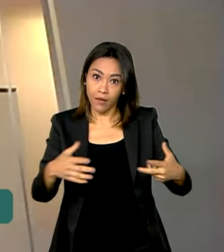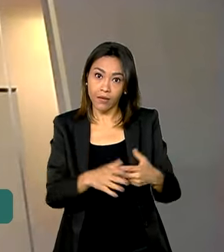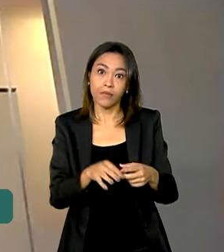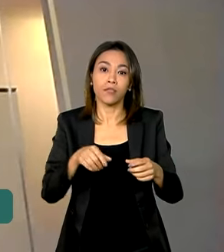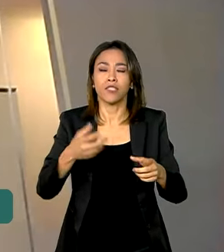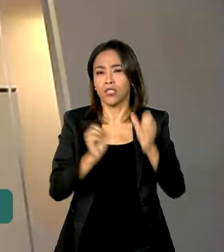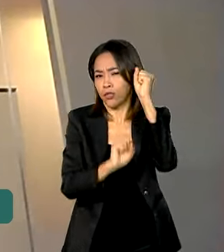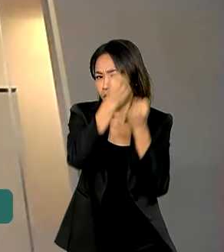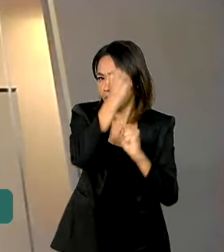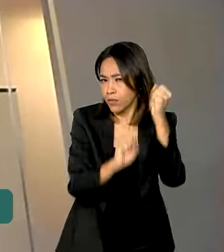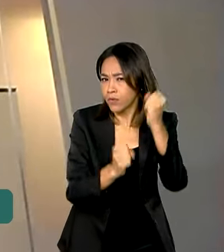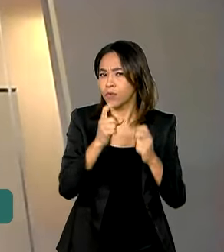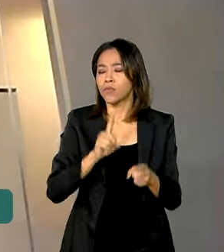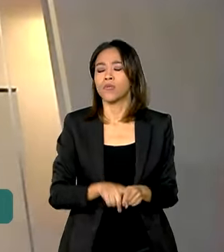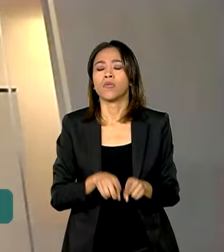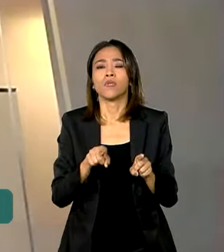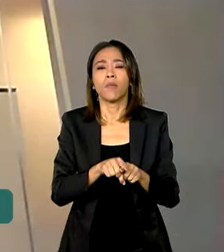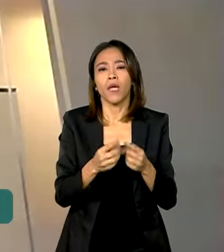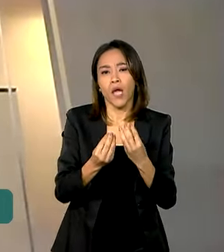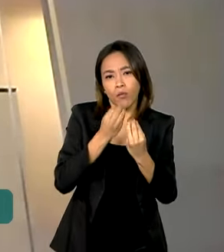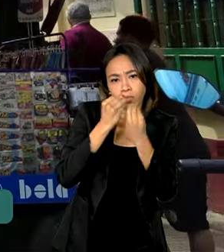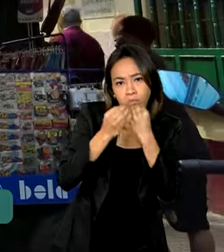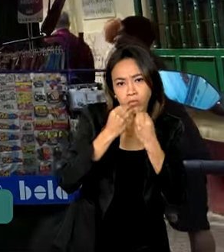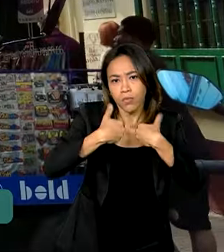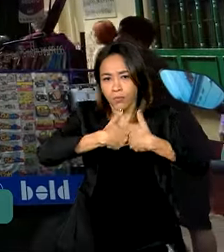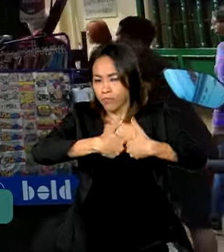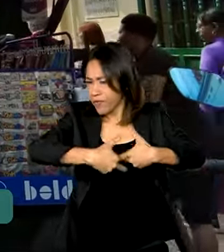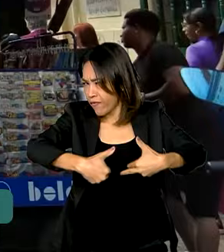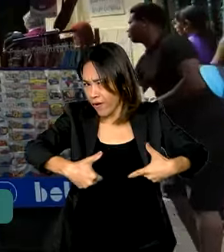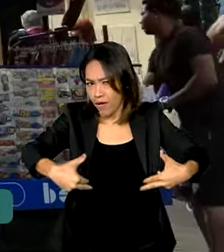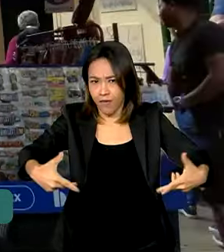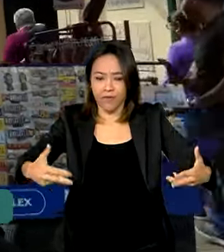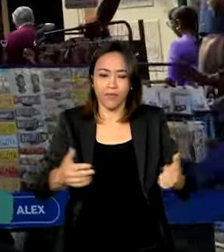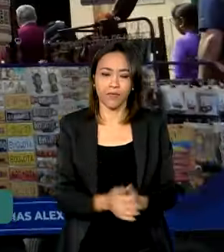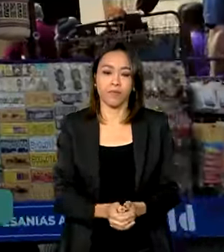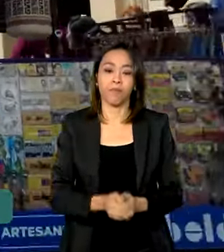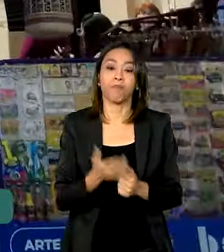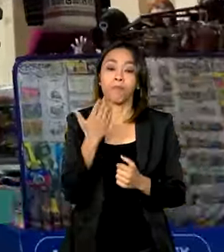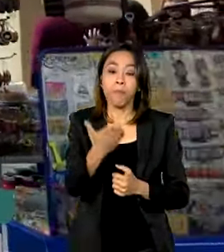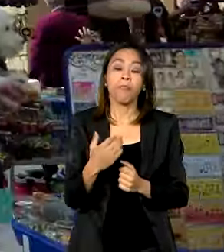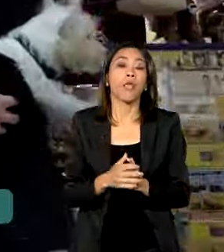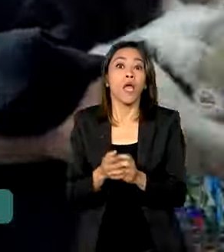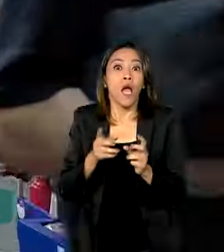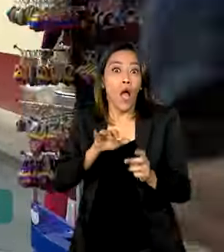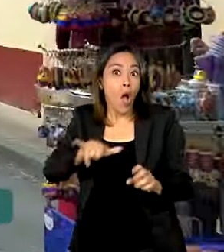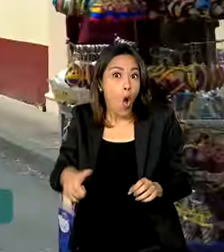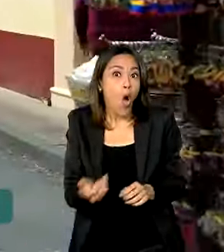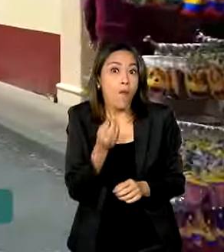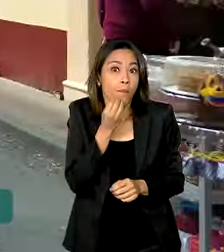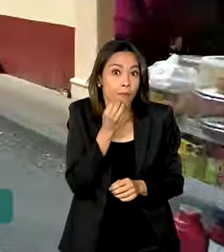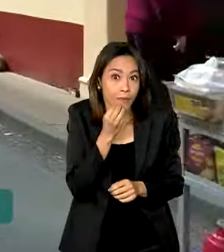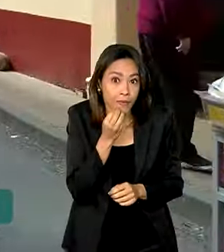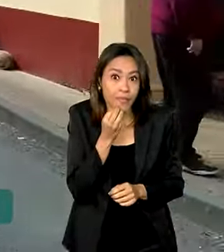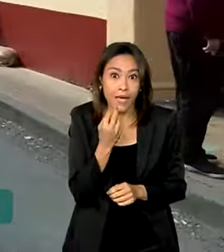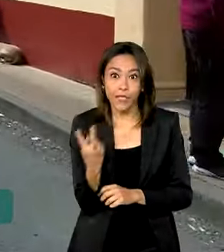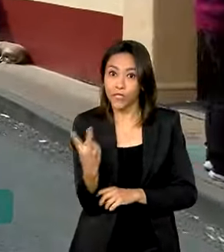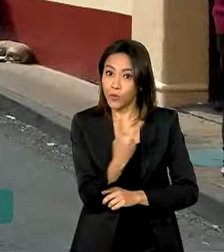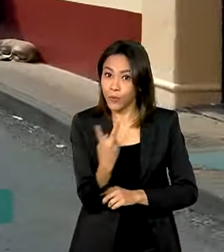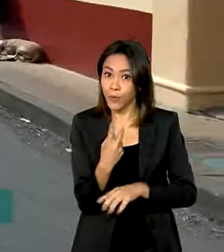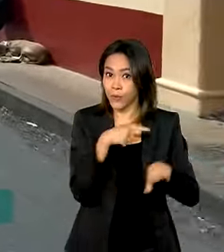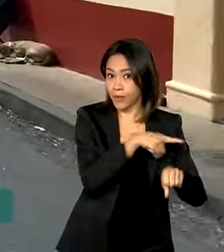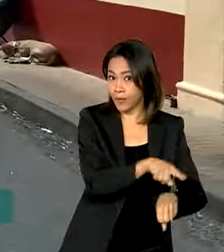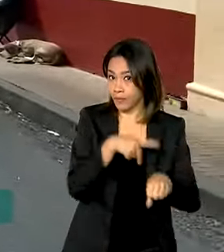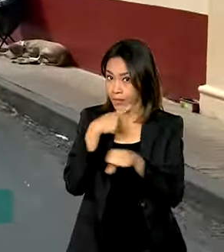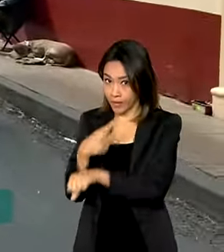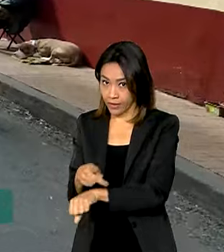alimentícios, entre outros. Além de discutir o comércio e as oportunidades de negócio entre os dois países,